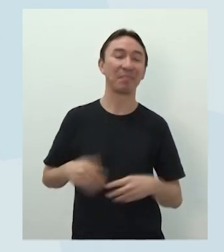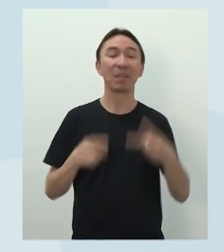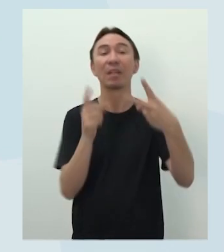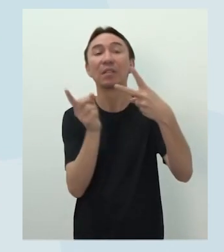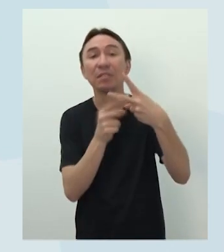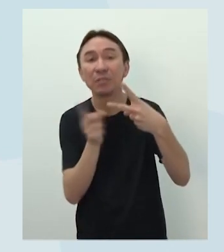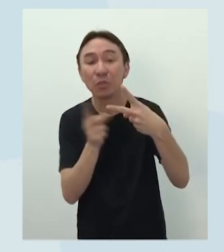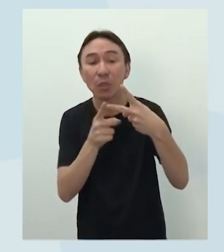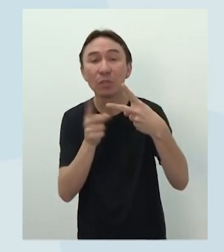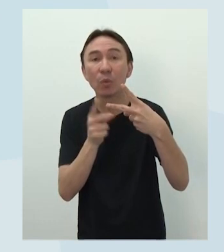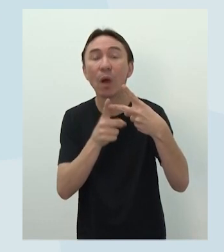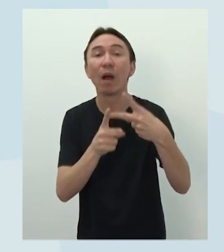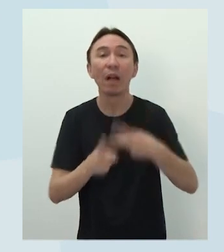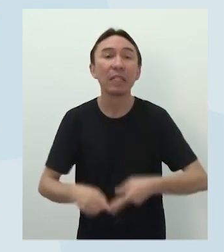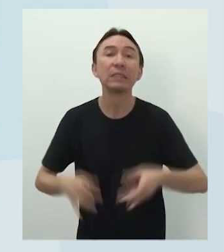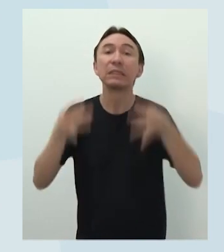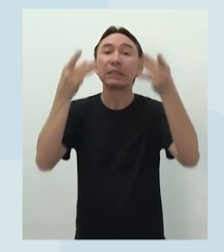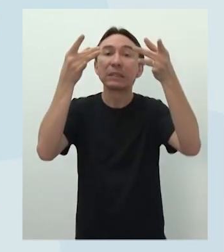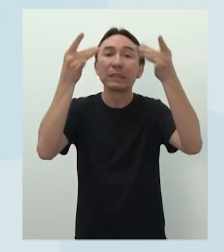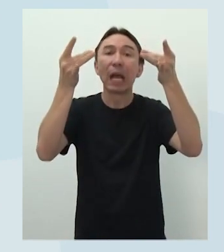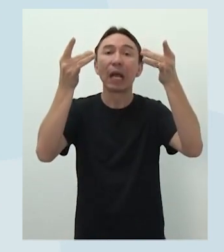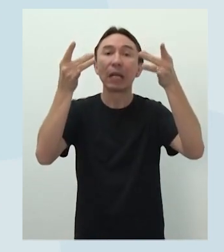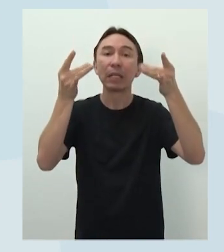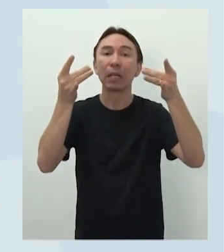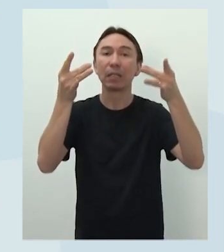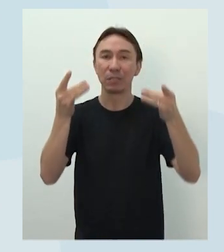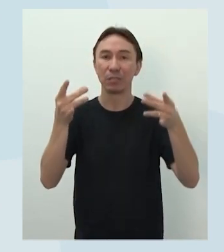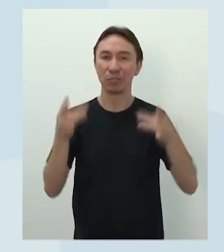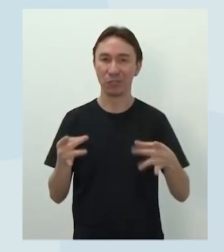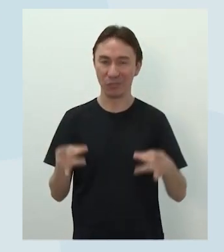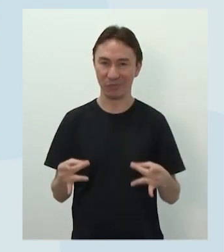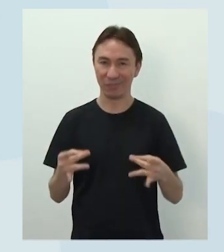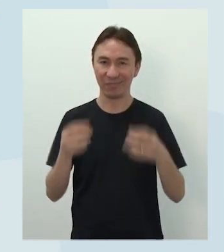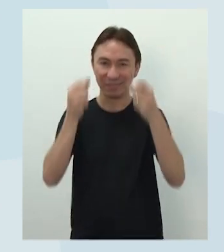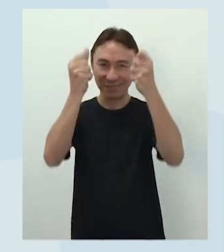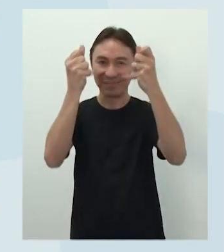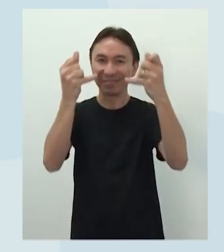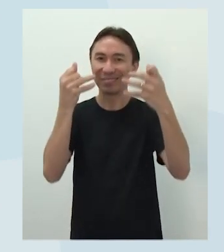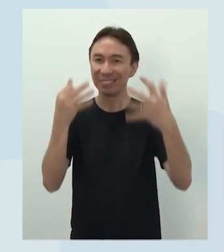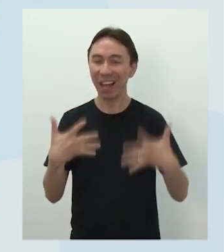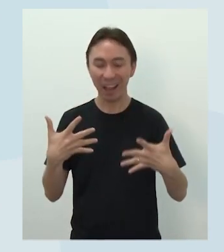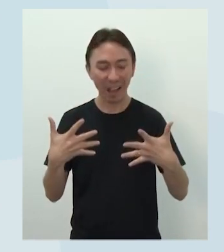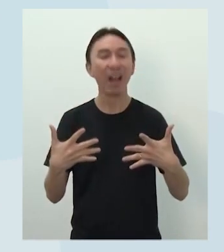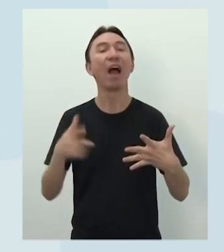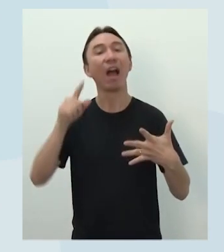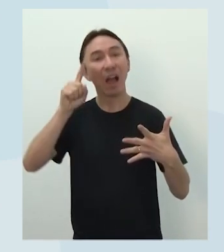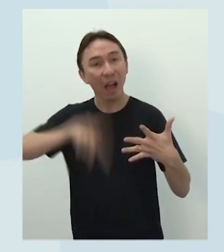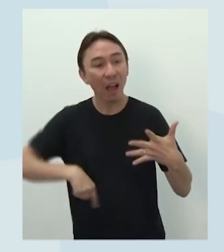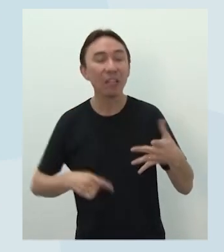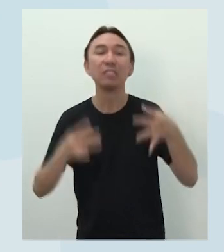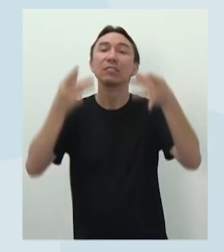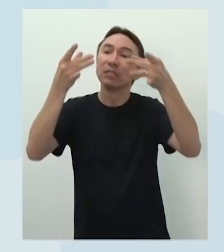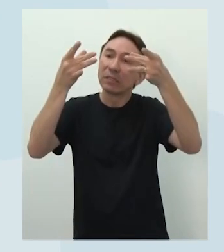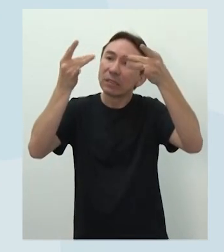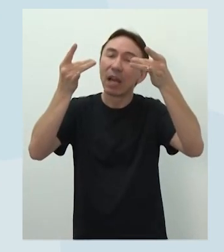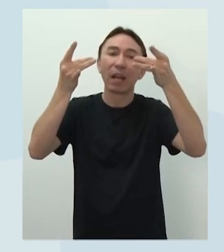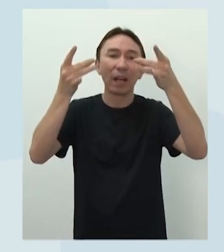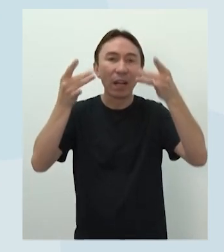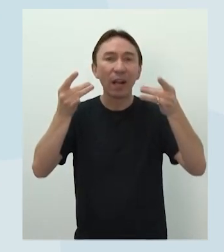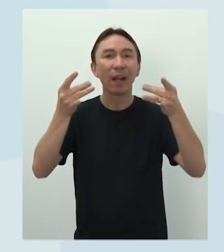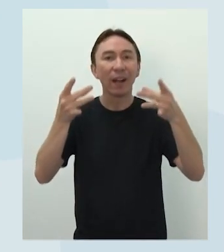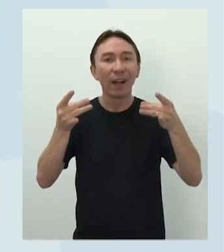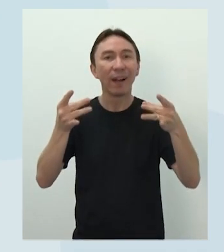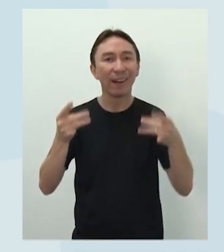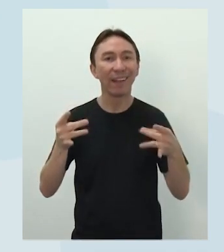descritivos. Os textos descritivos, eles são baseados nos detalhes. Quando a gente fala em descrição, é